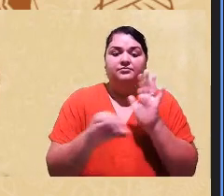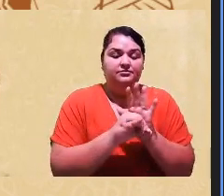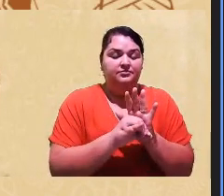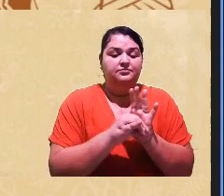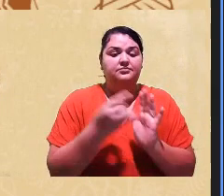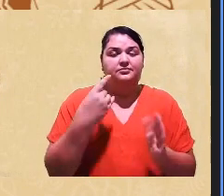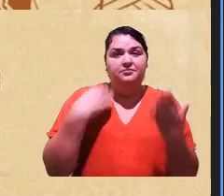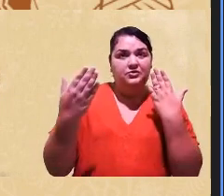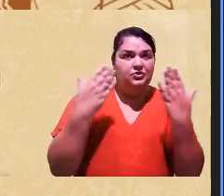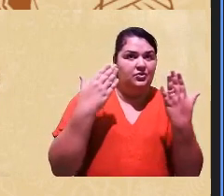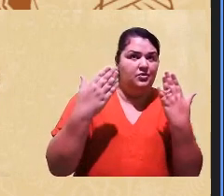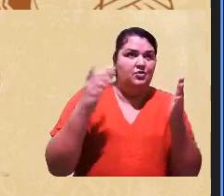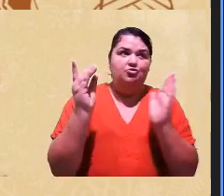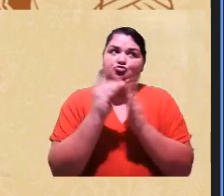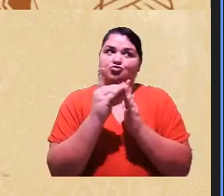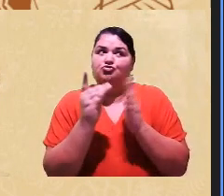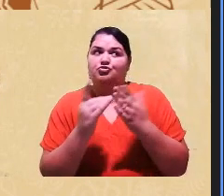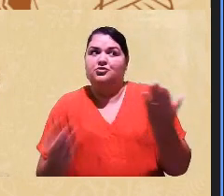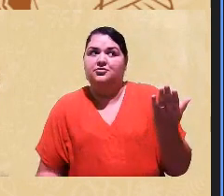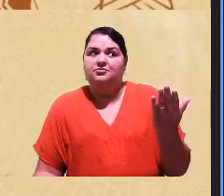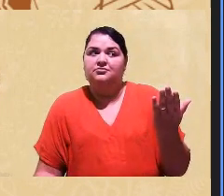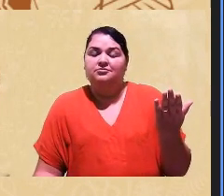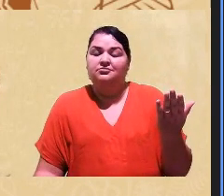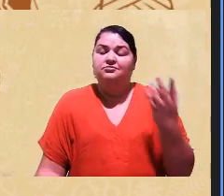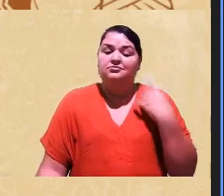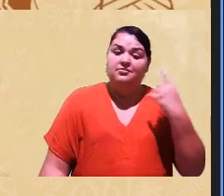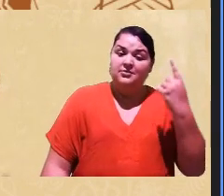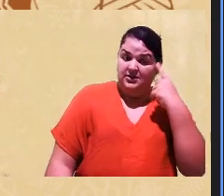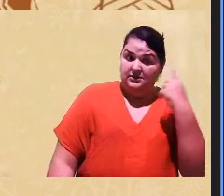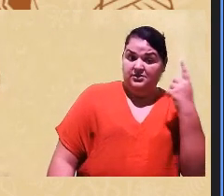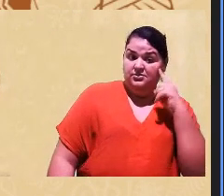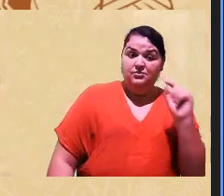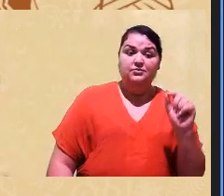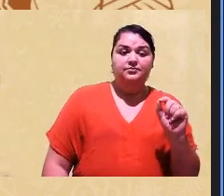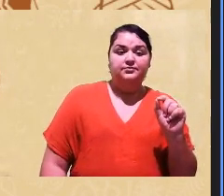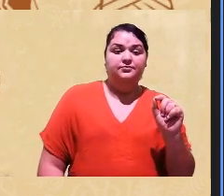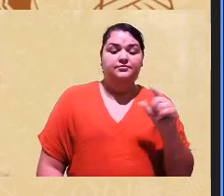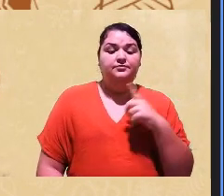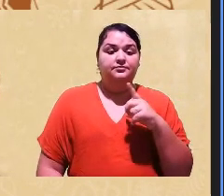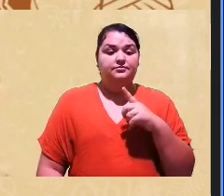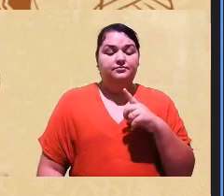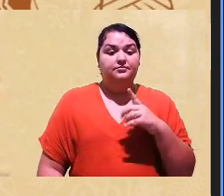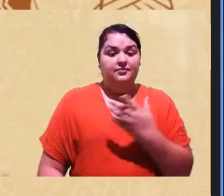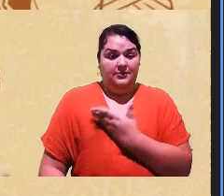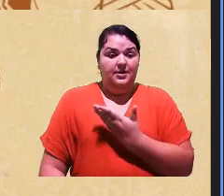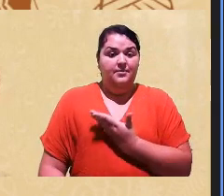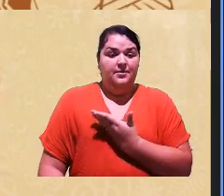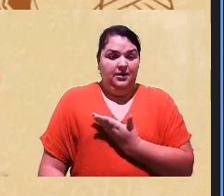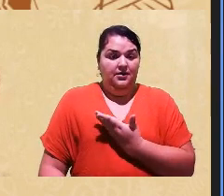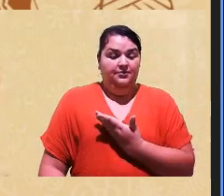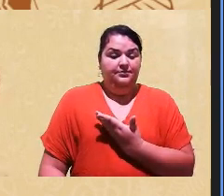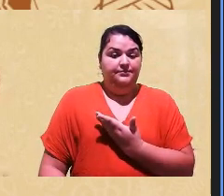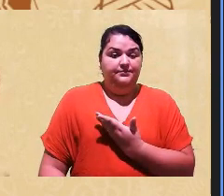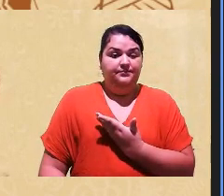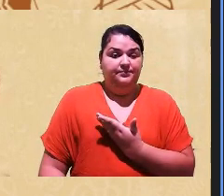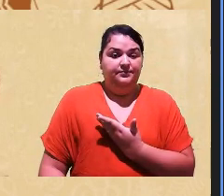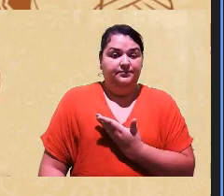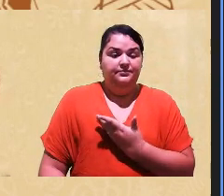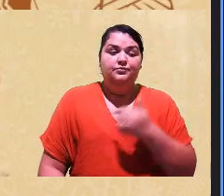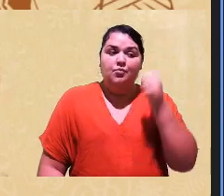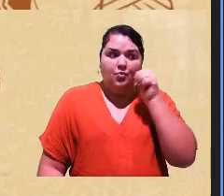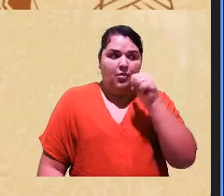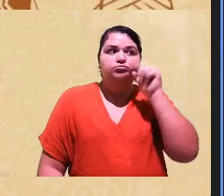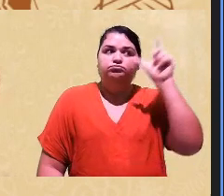gente vai ter e ai eu fiquei pensando muito porque eu tenho uma amiga que ela é indígena